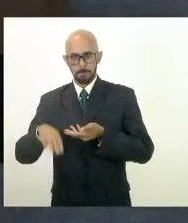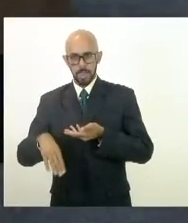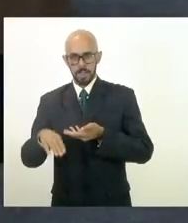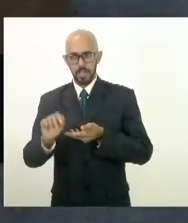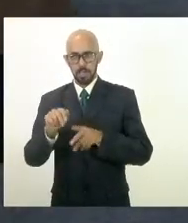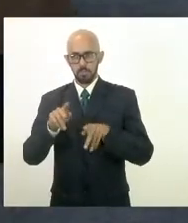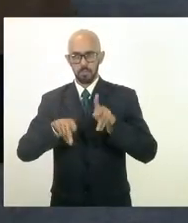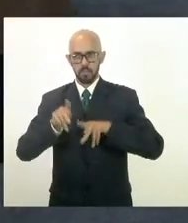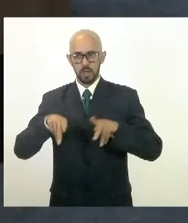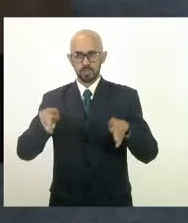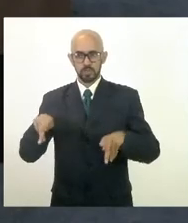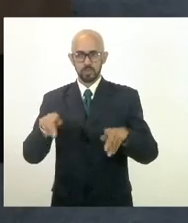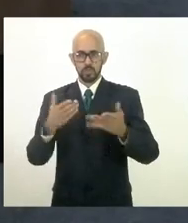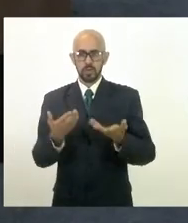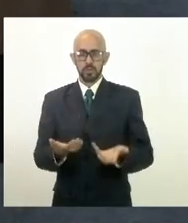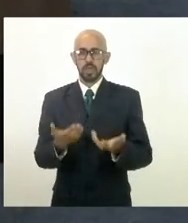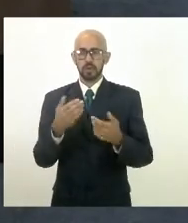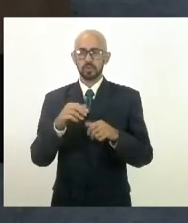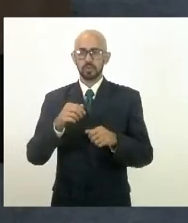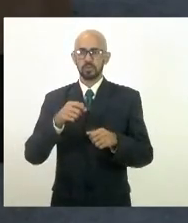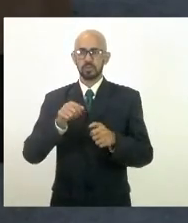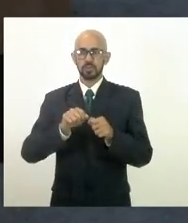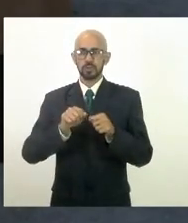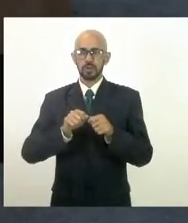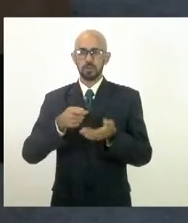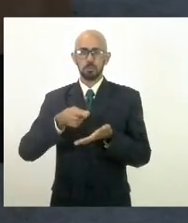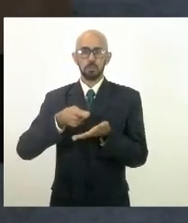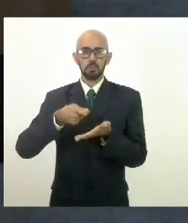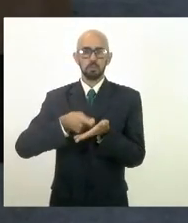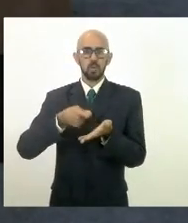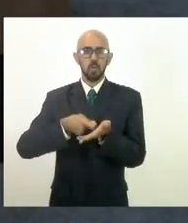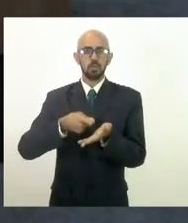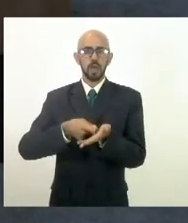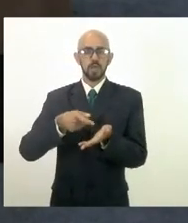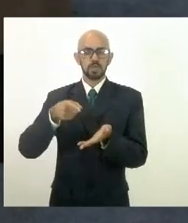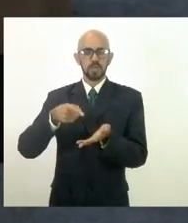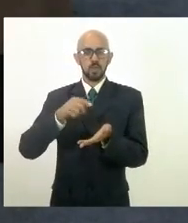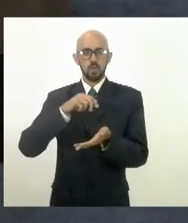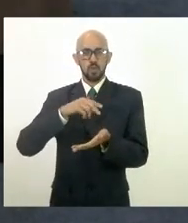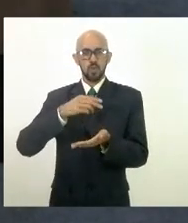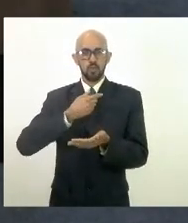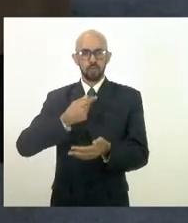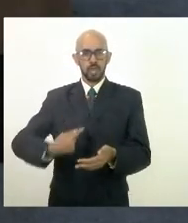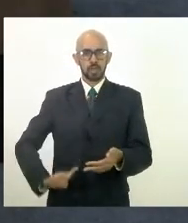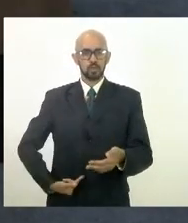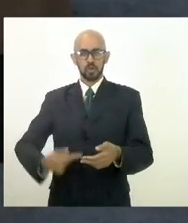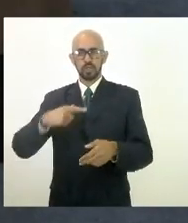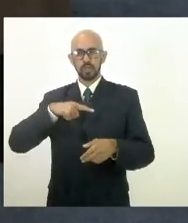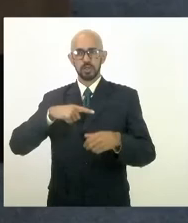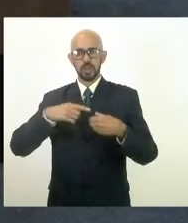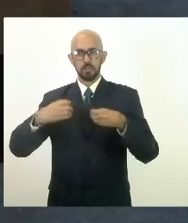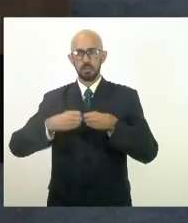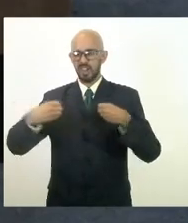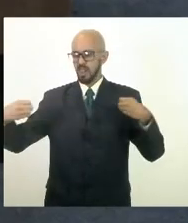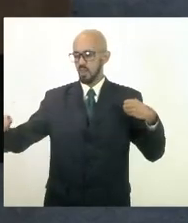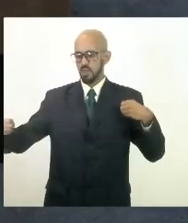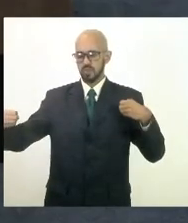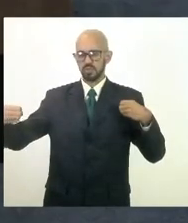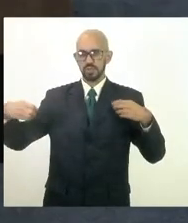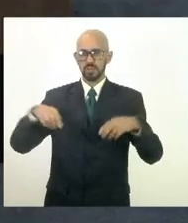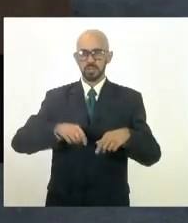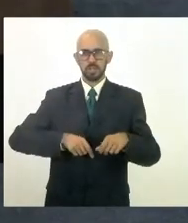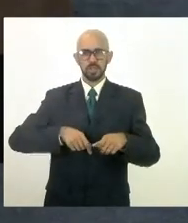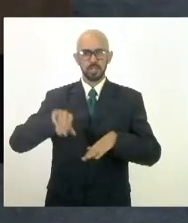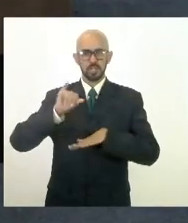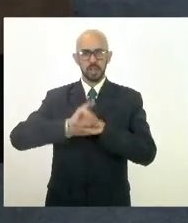cobrança e um pedido ao governador. Existe um distanciamento muito grande entre a capital, presidente, e os